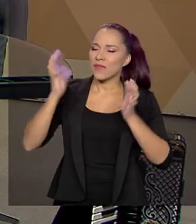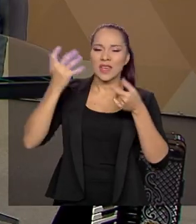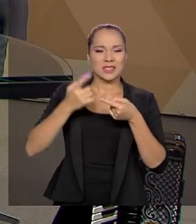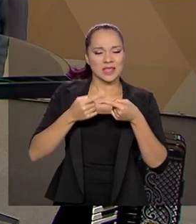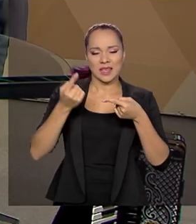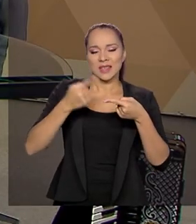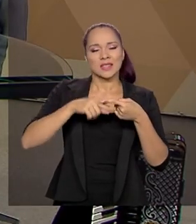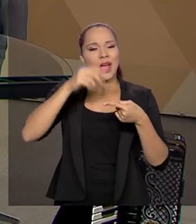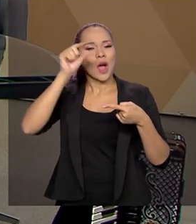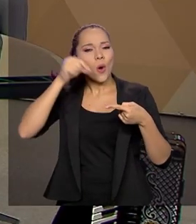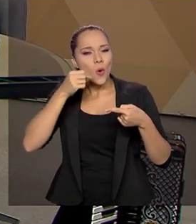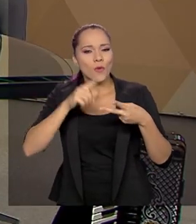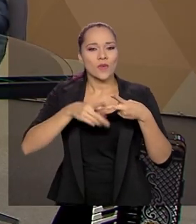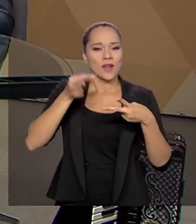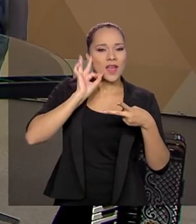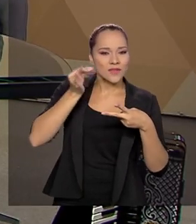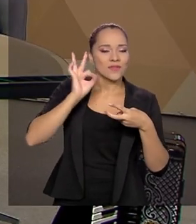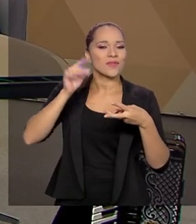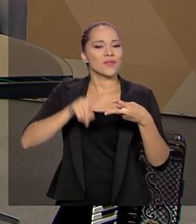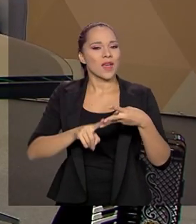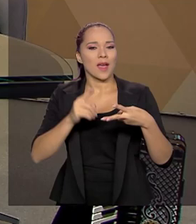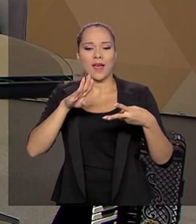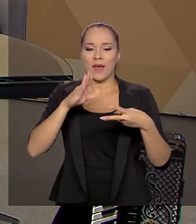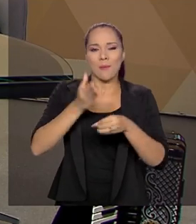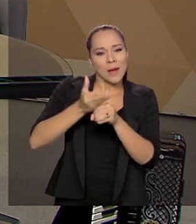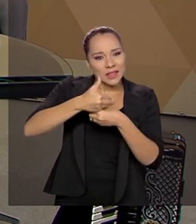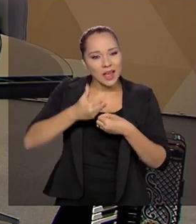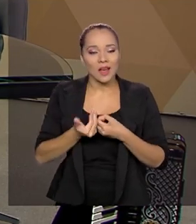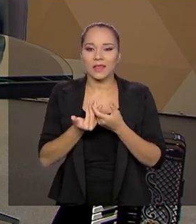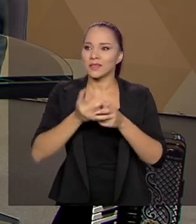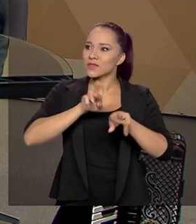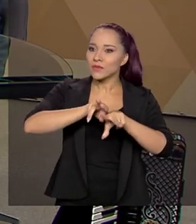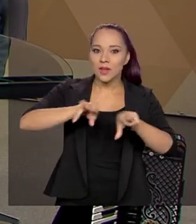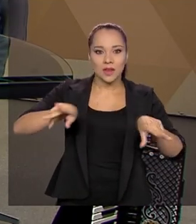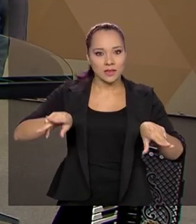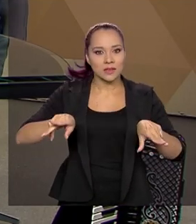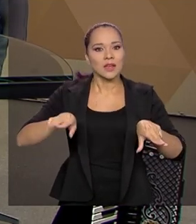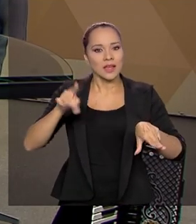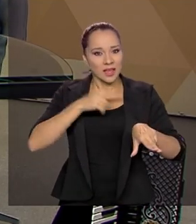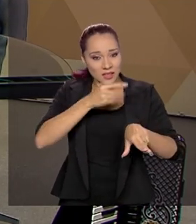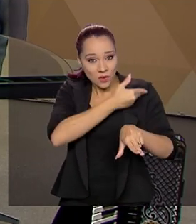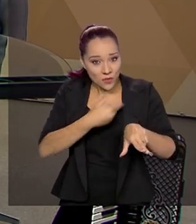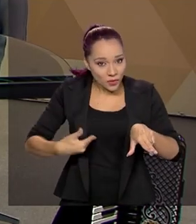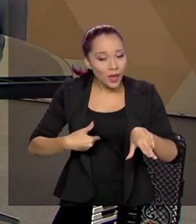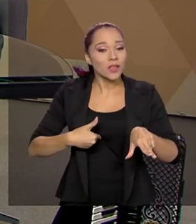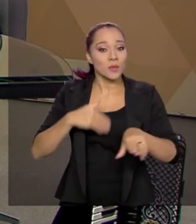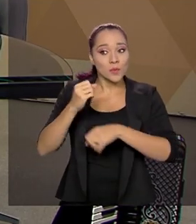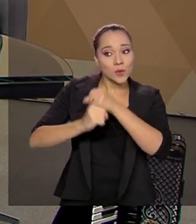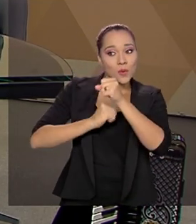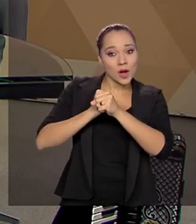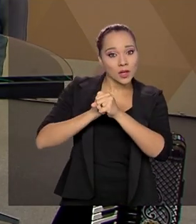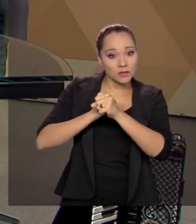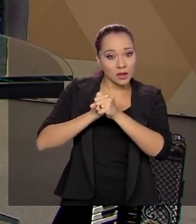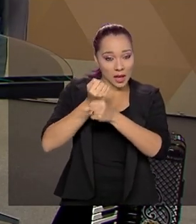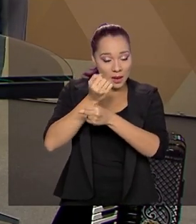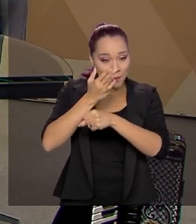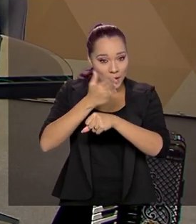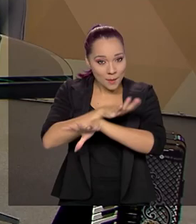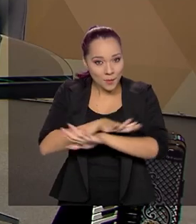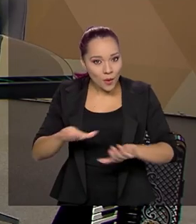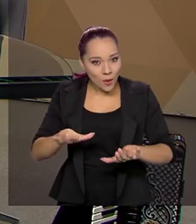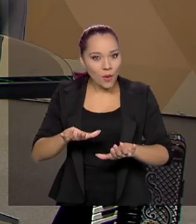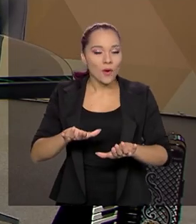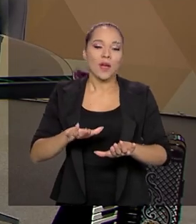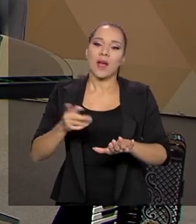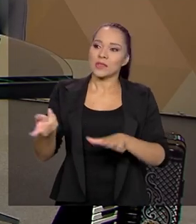da batata, então, fecha da sardinha. Então, isso a gente vai reativar, esse governo vai reativar a partir do Paruano, quando terminar a pandemia, e trazer